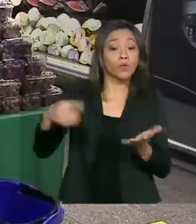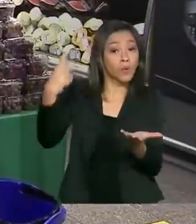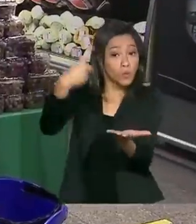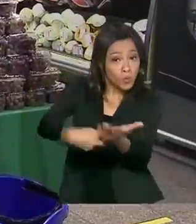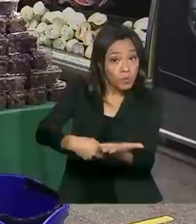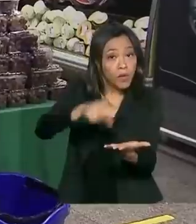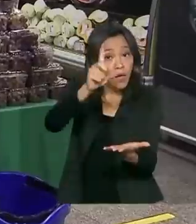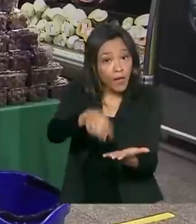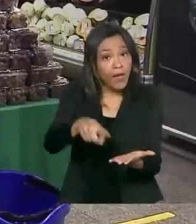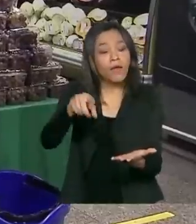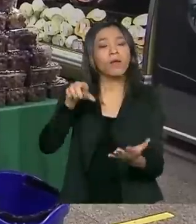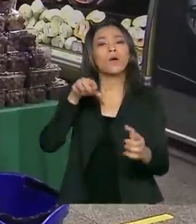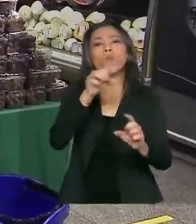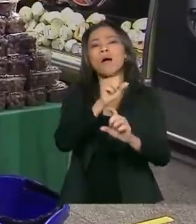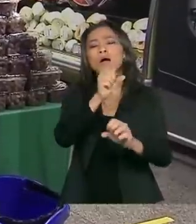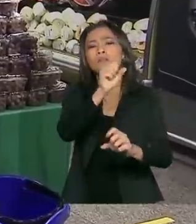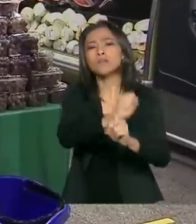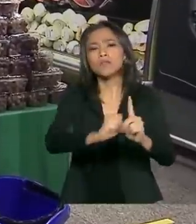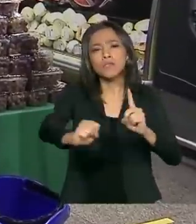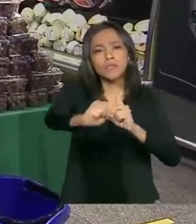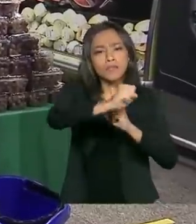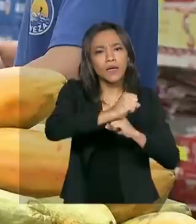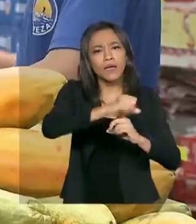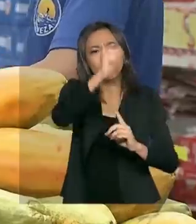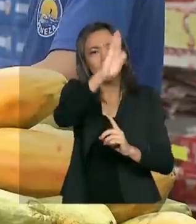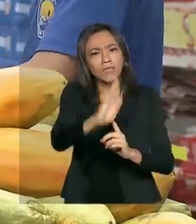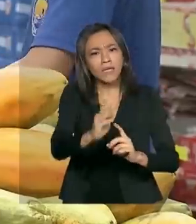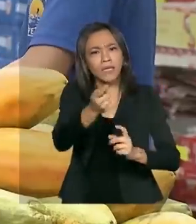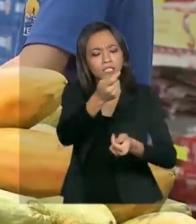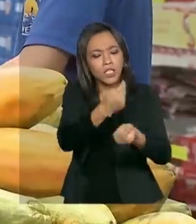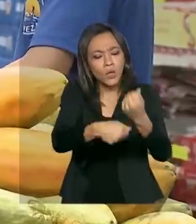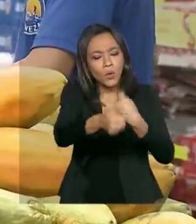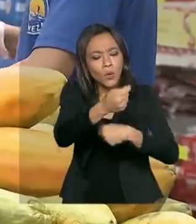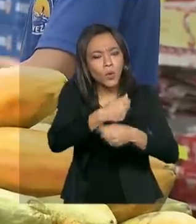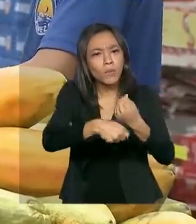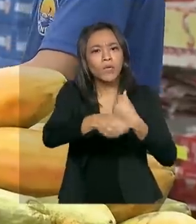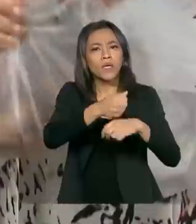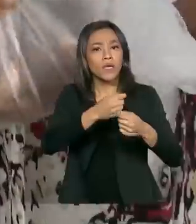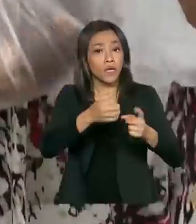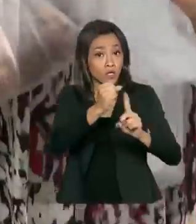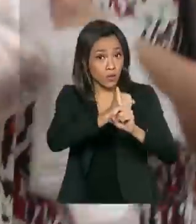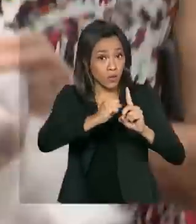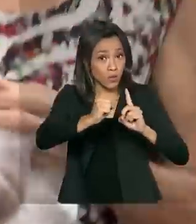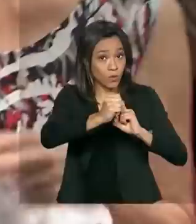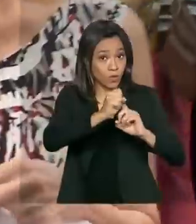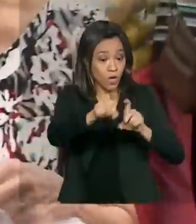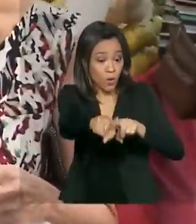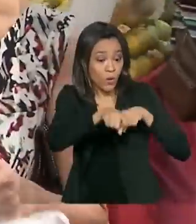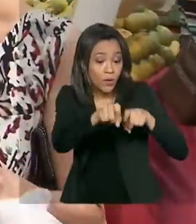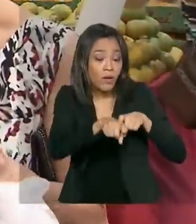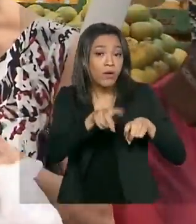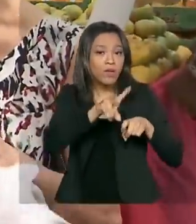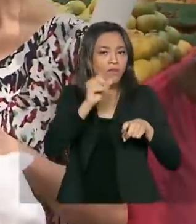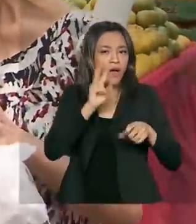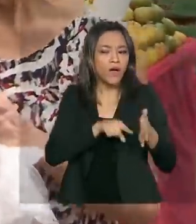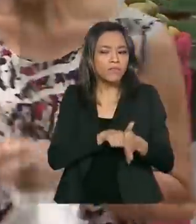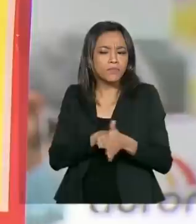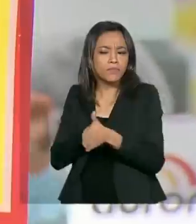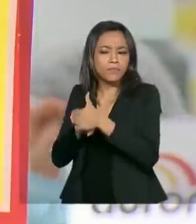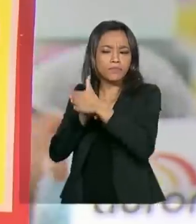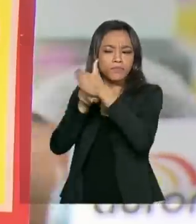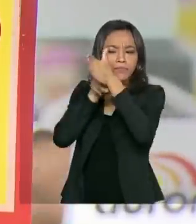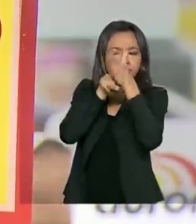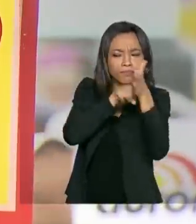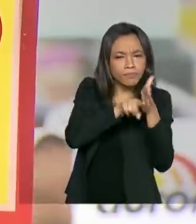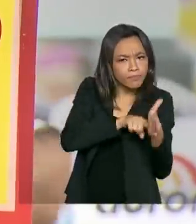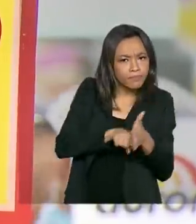Sociedade Brasileira de Economia, Administração e Sociologia Rural que vai intensificar o monitoramento e